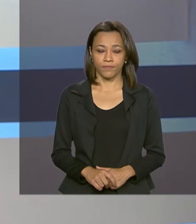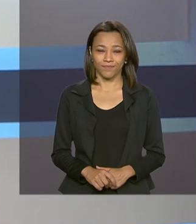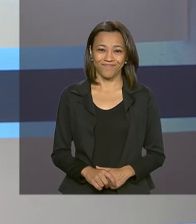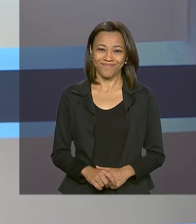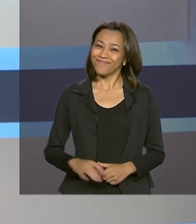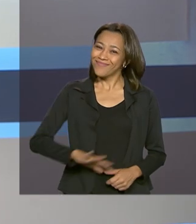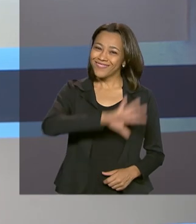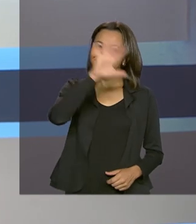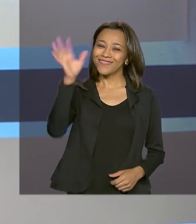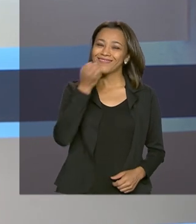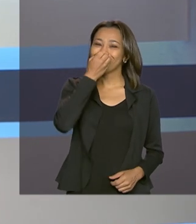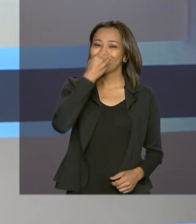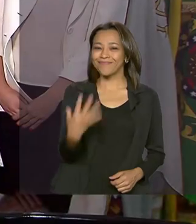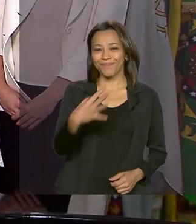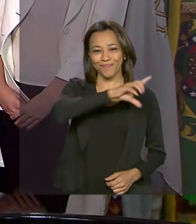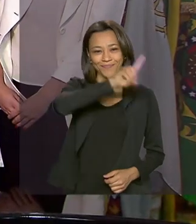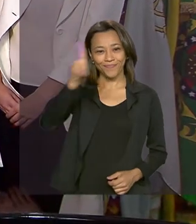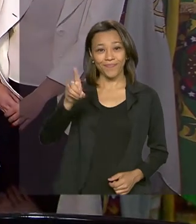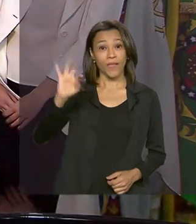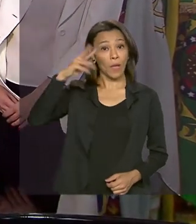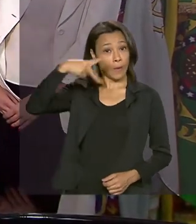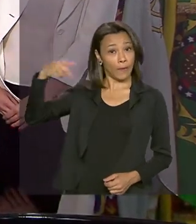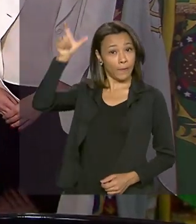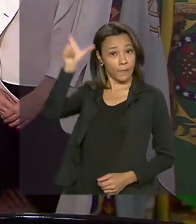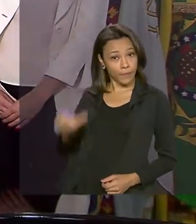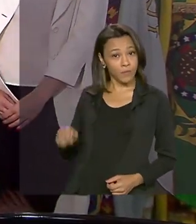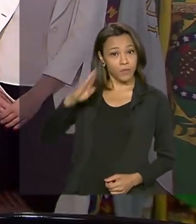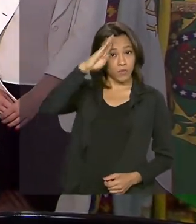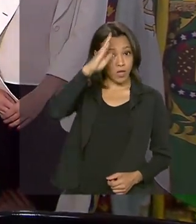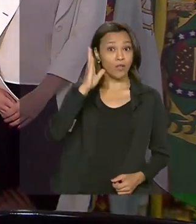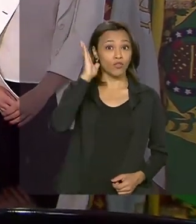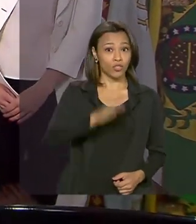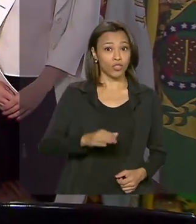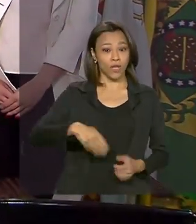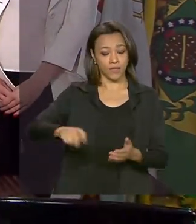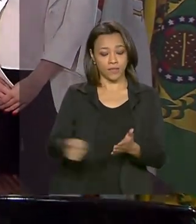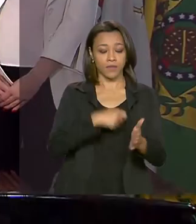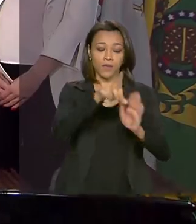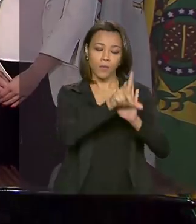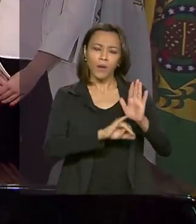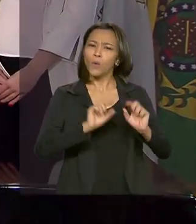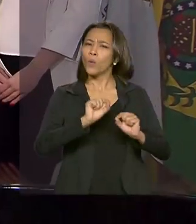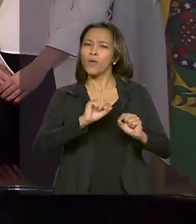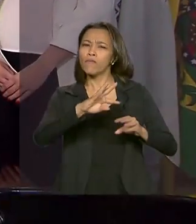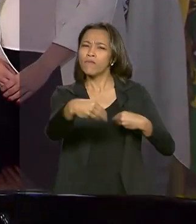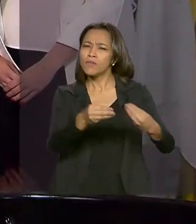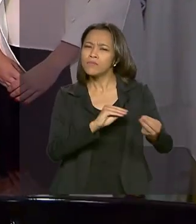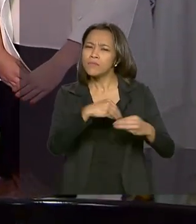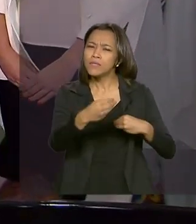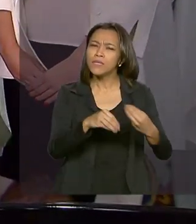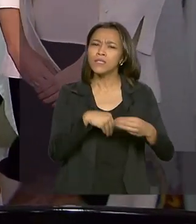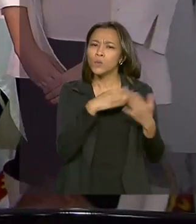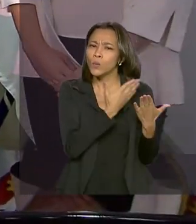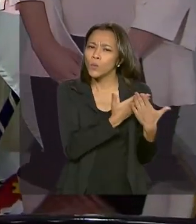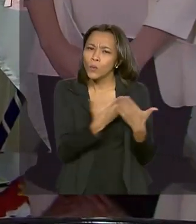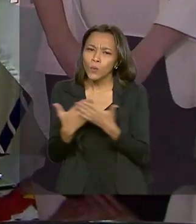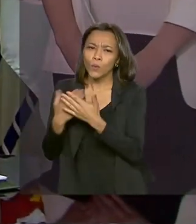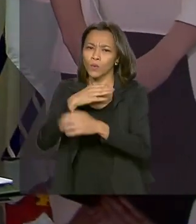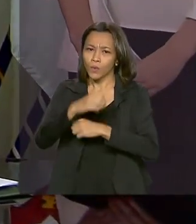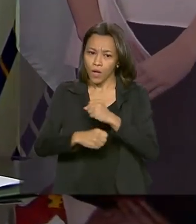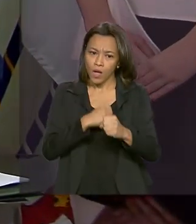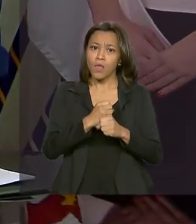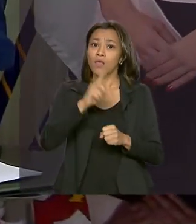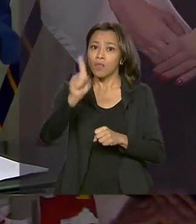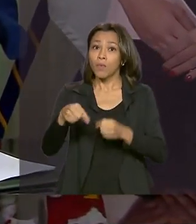Olá, bom dia! Presidente Jair Bolsonaro sanciona a lei que flexibiliza o ano letivo. A carga horária será